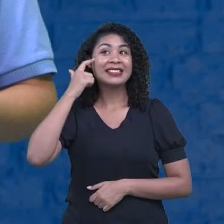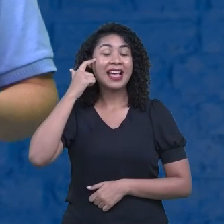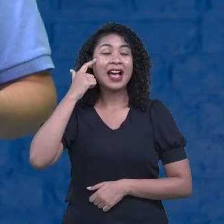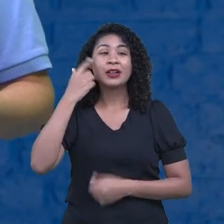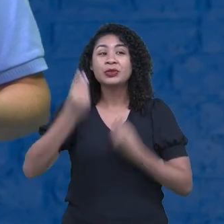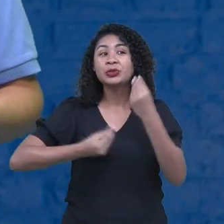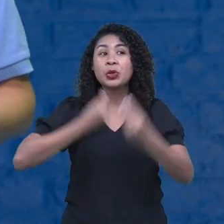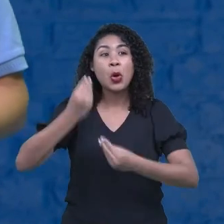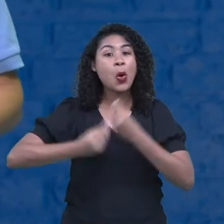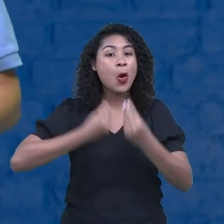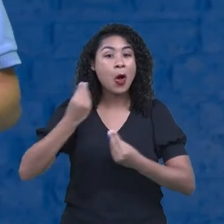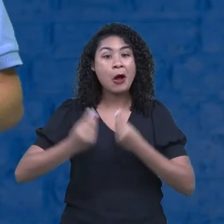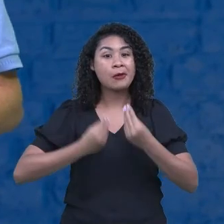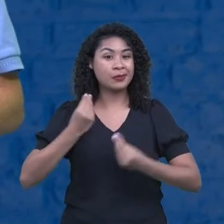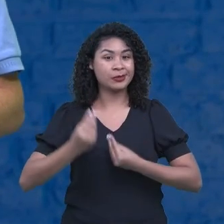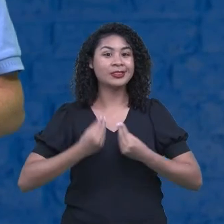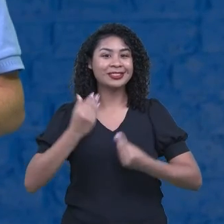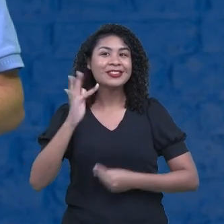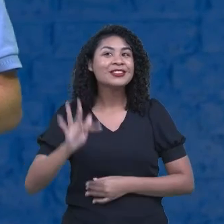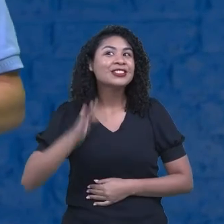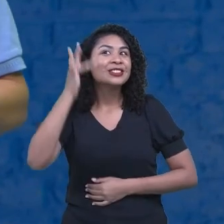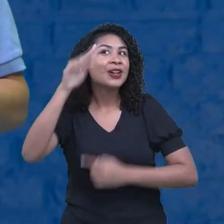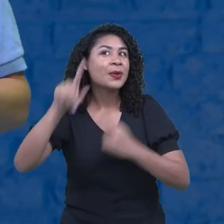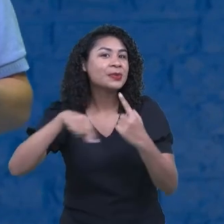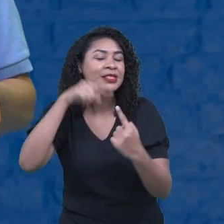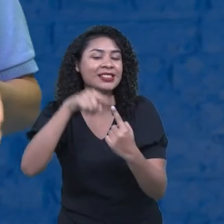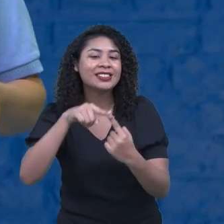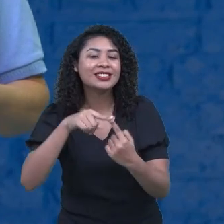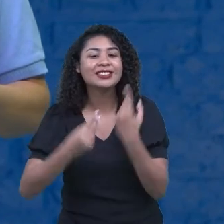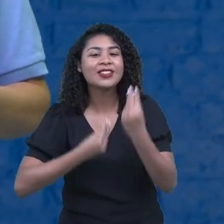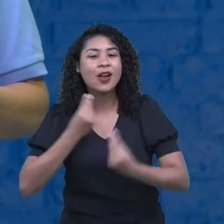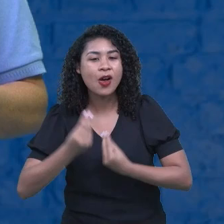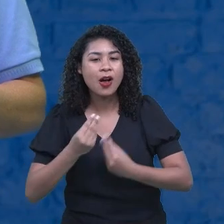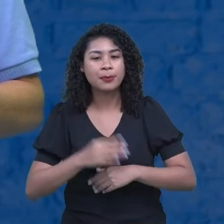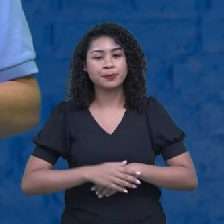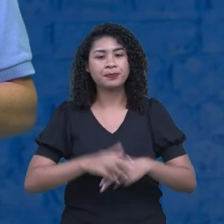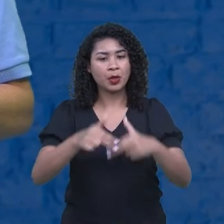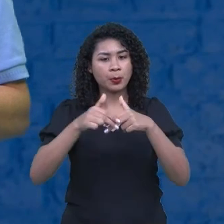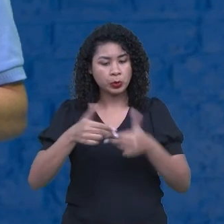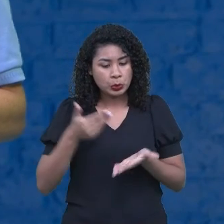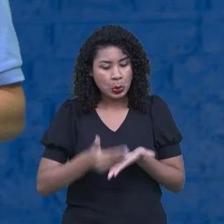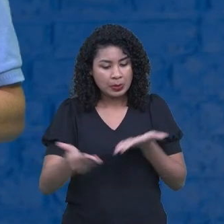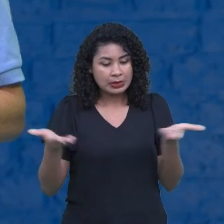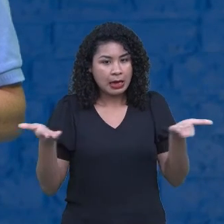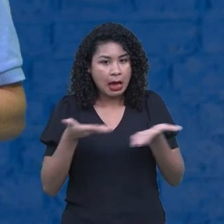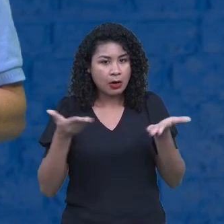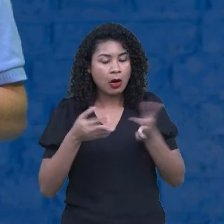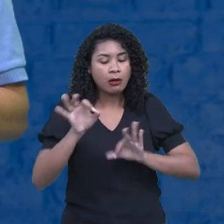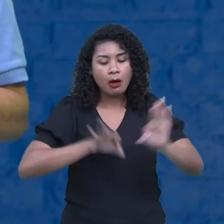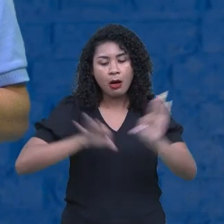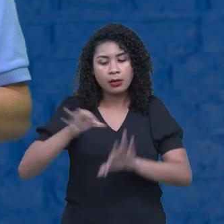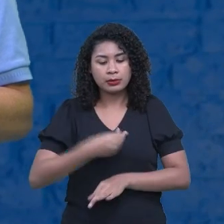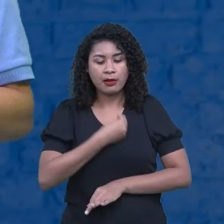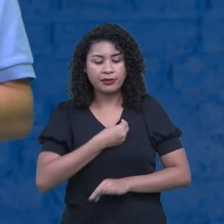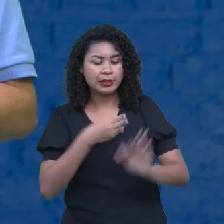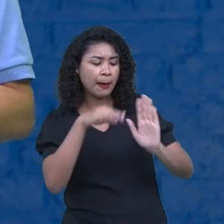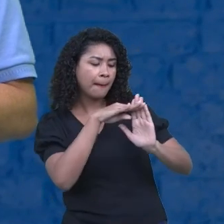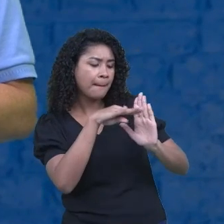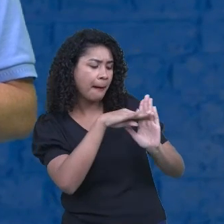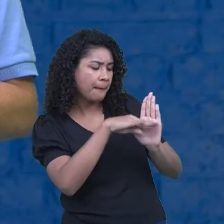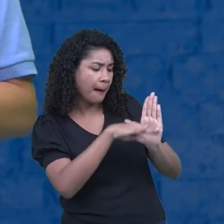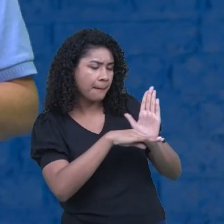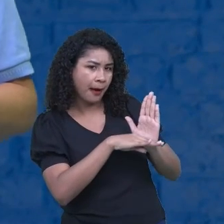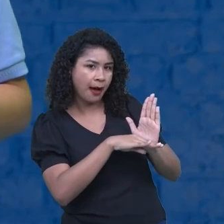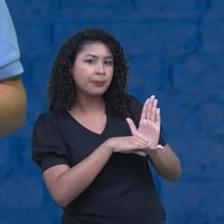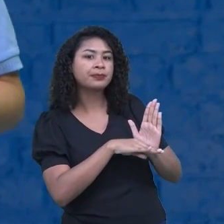no que está nos esperando o futuro. a partir do meu projeto de vida, não vamos esquecer que logo em seguida nós vamos